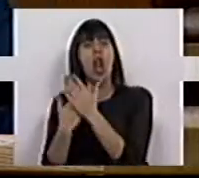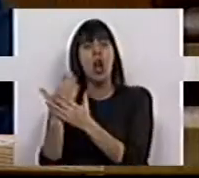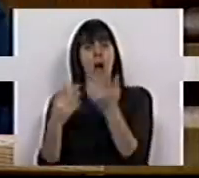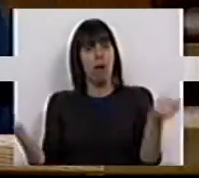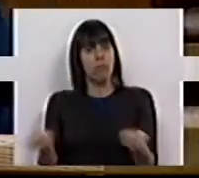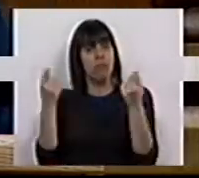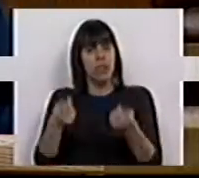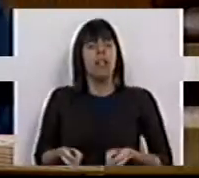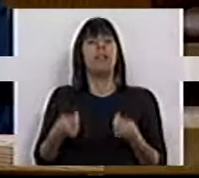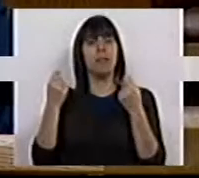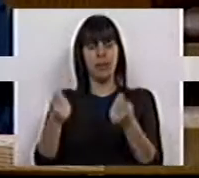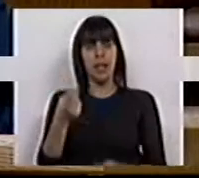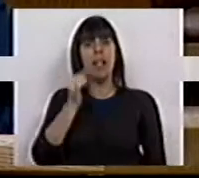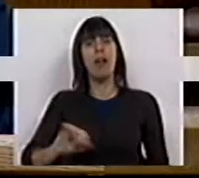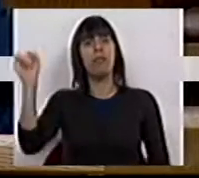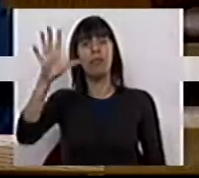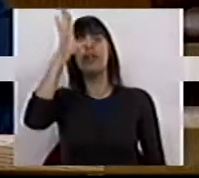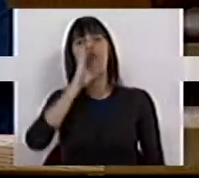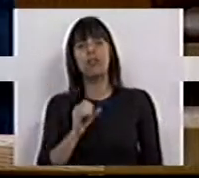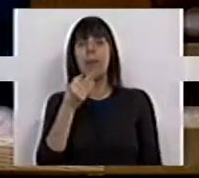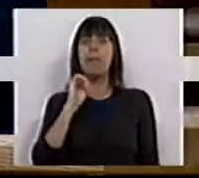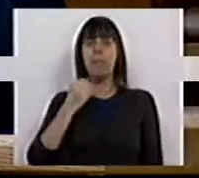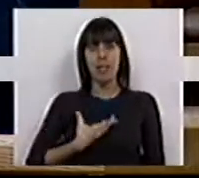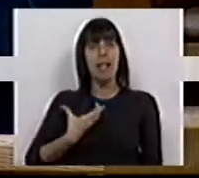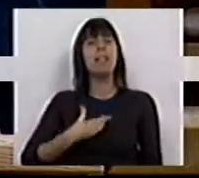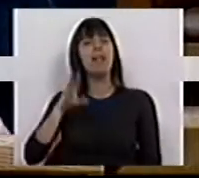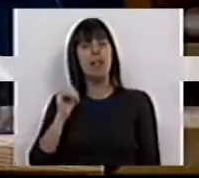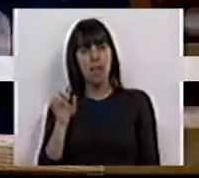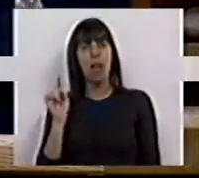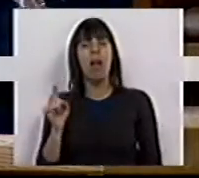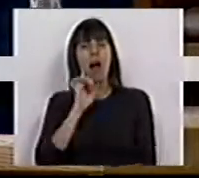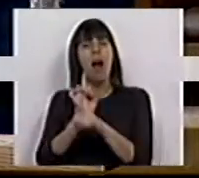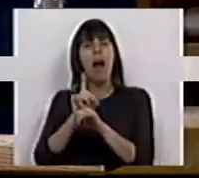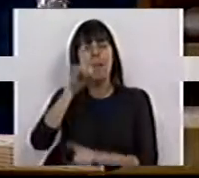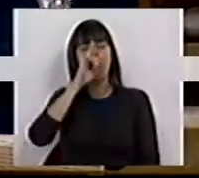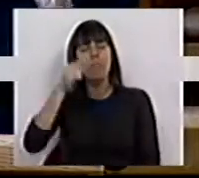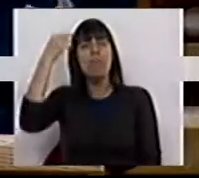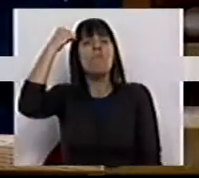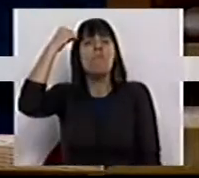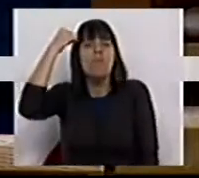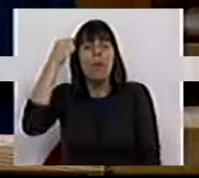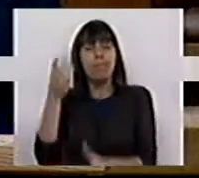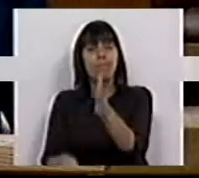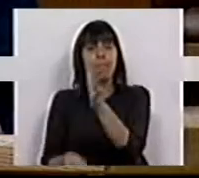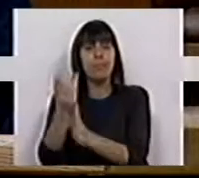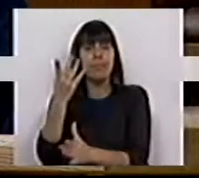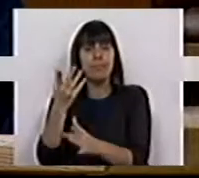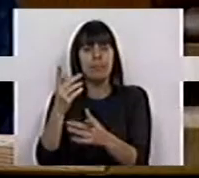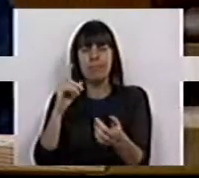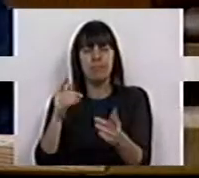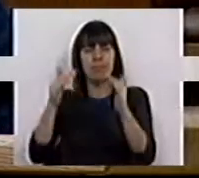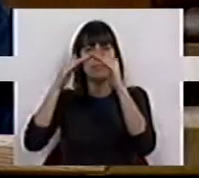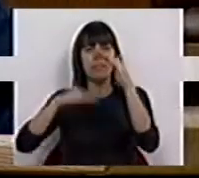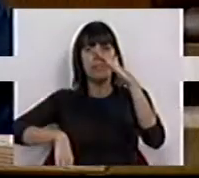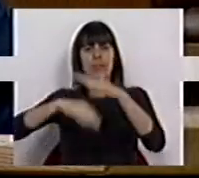promovido e incentivado por dinheiros públicos, PSD e CDS ainda se lembraram da criação de um perverso